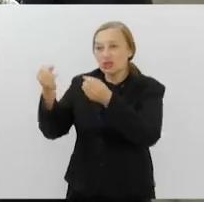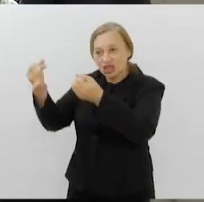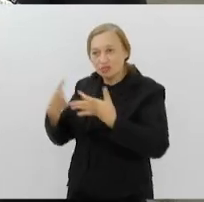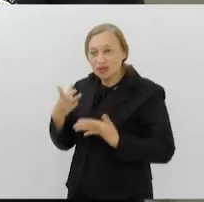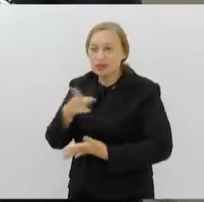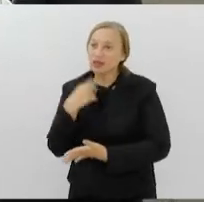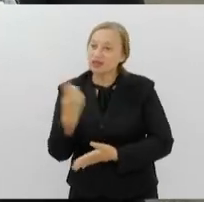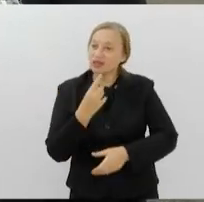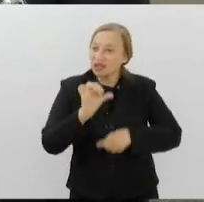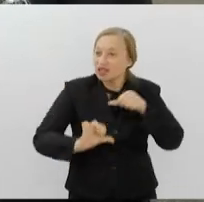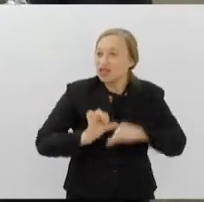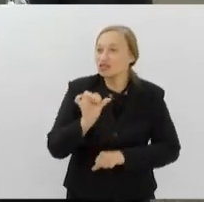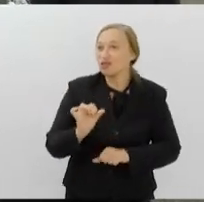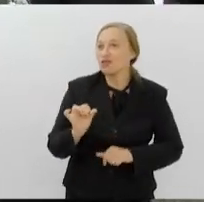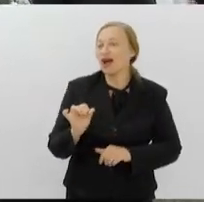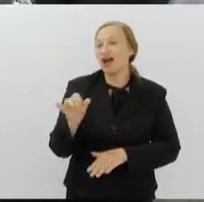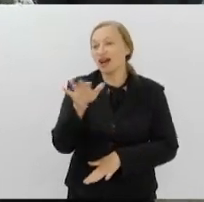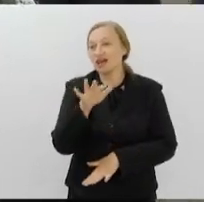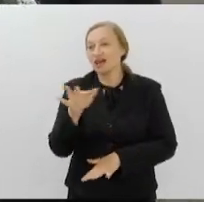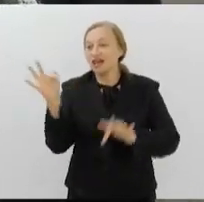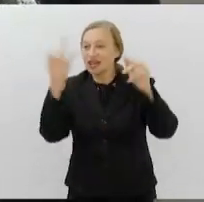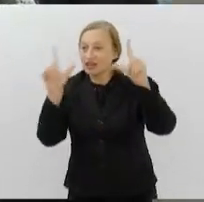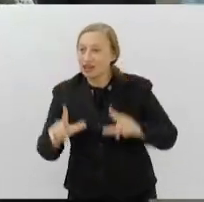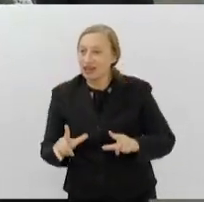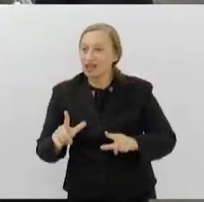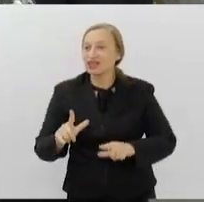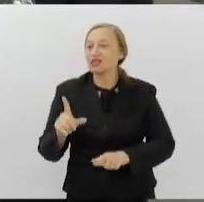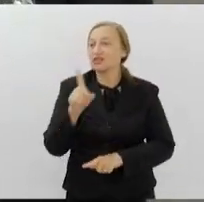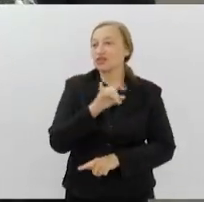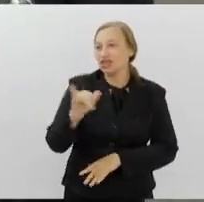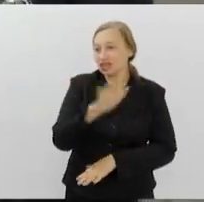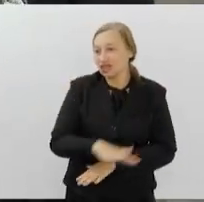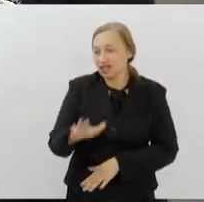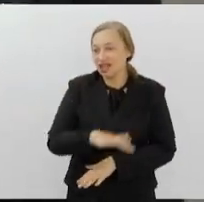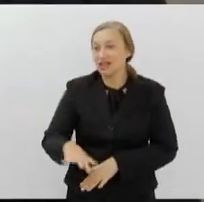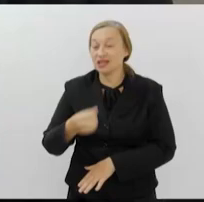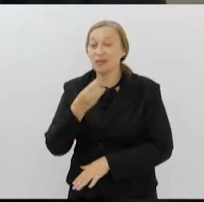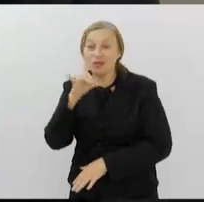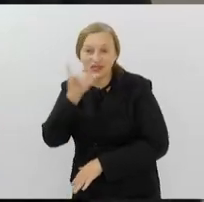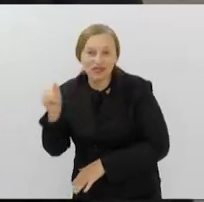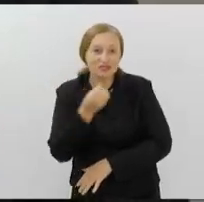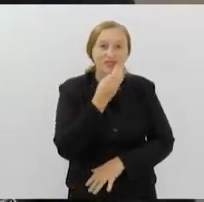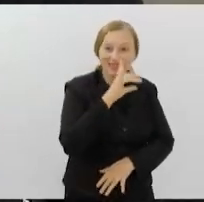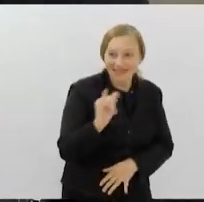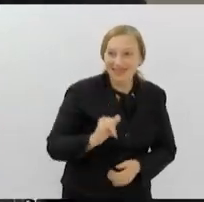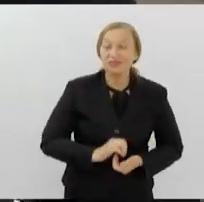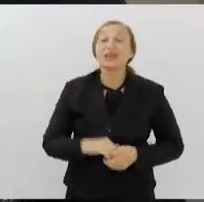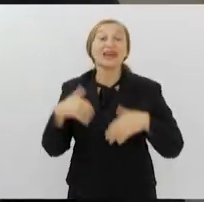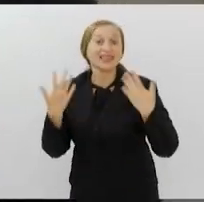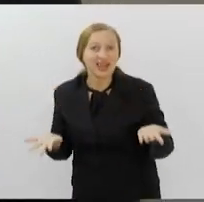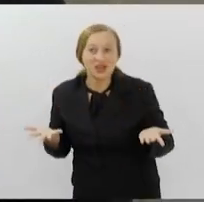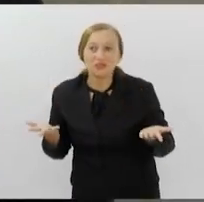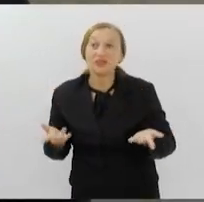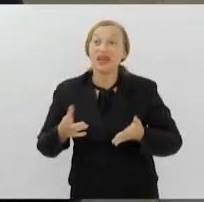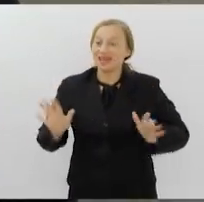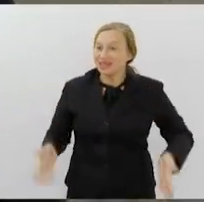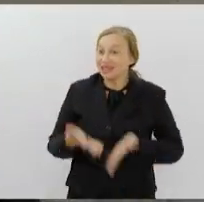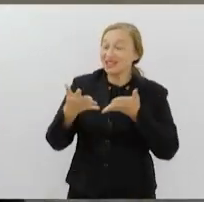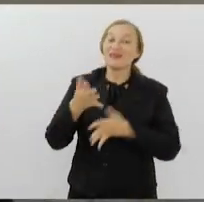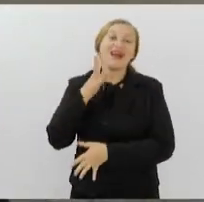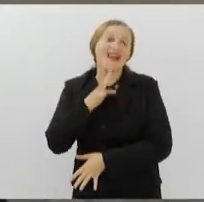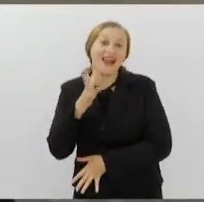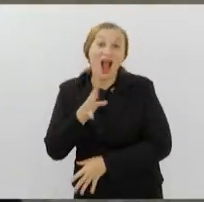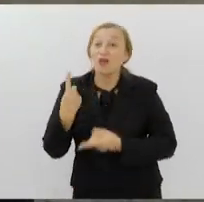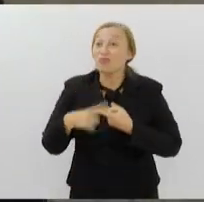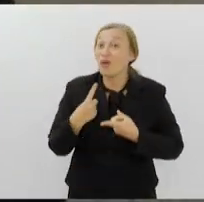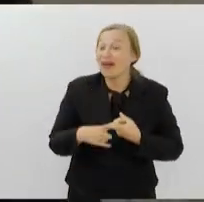Crianças ainda mais feliz com essa arrecadação de livros e também de brinquedos. Bom dia. Bom dia. Então, essa iniciativa é muito legal